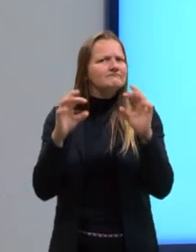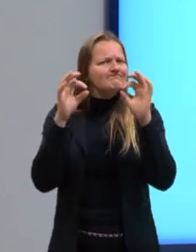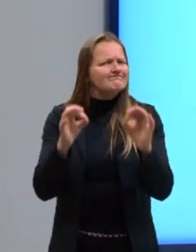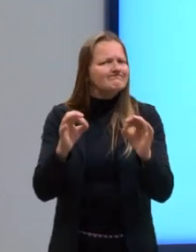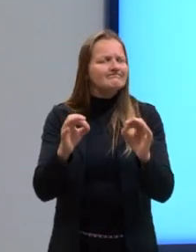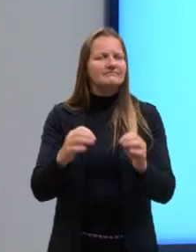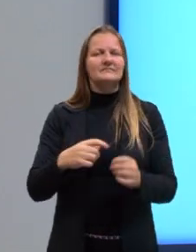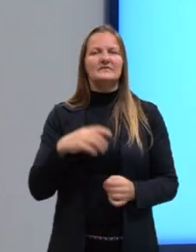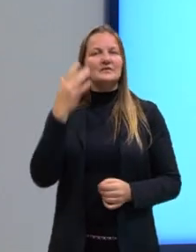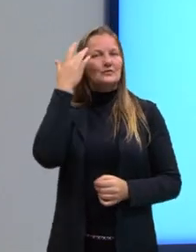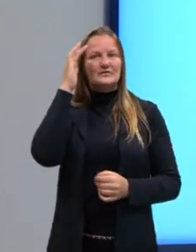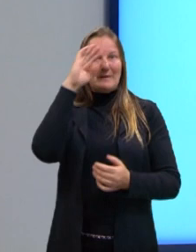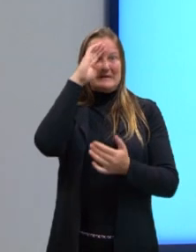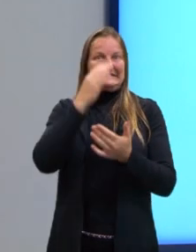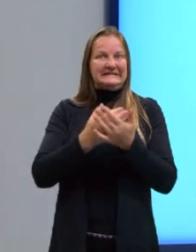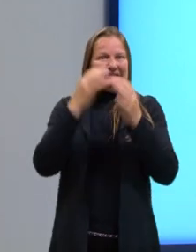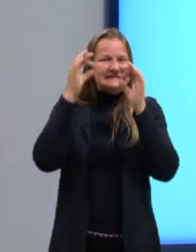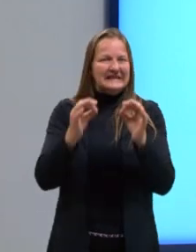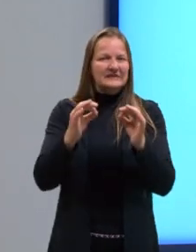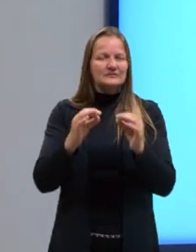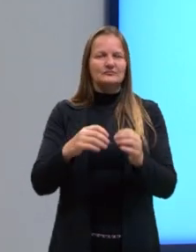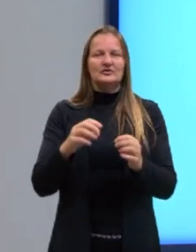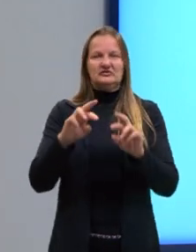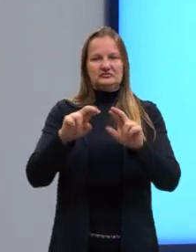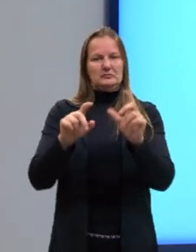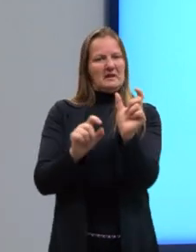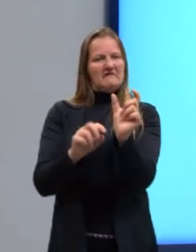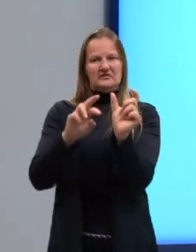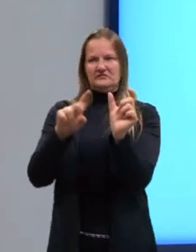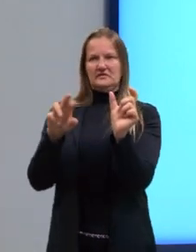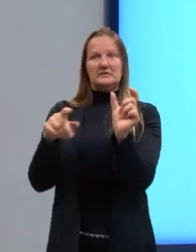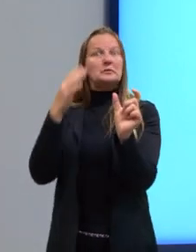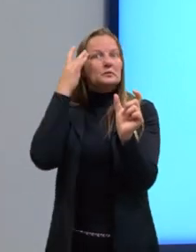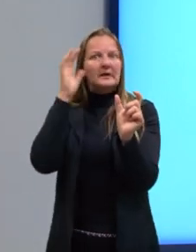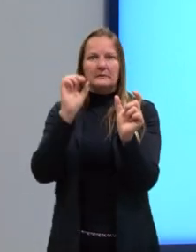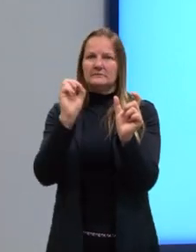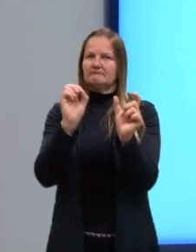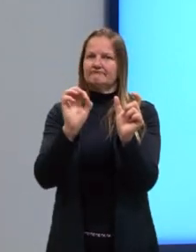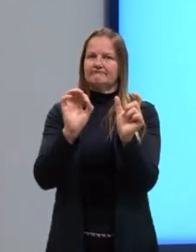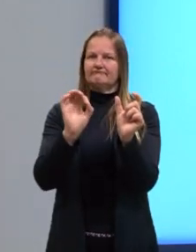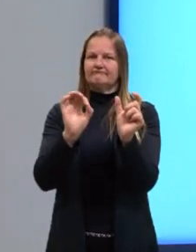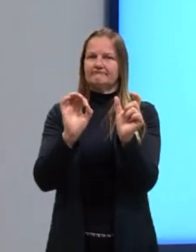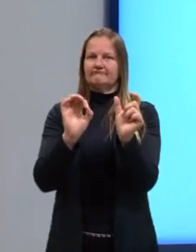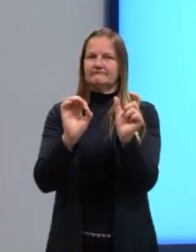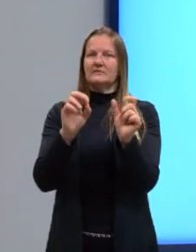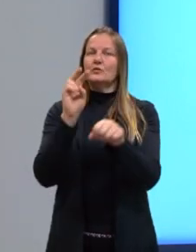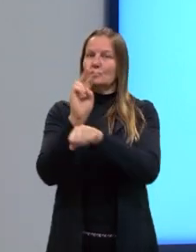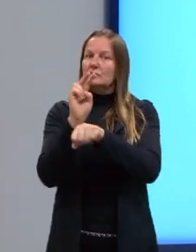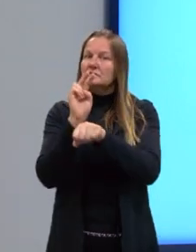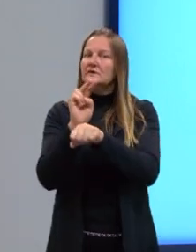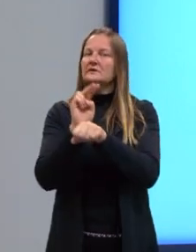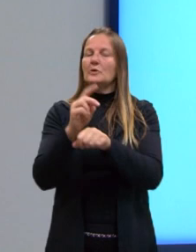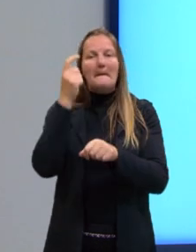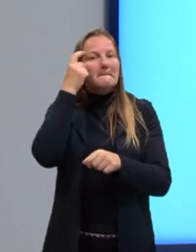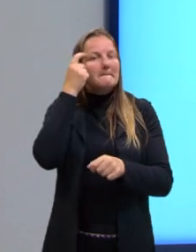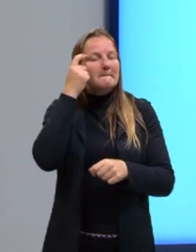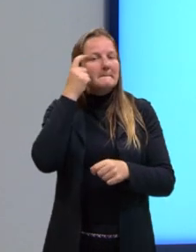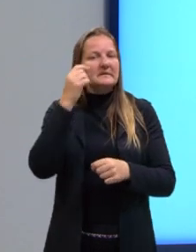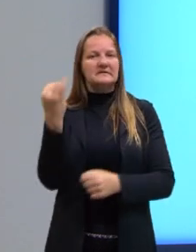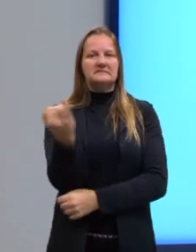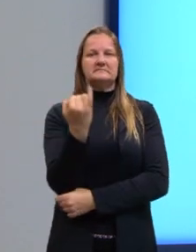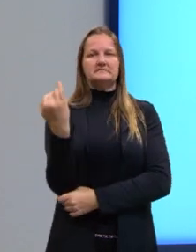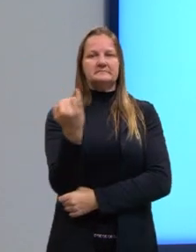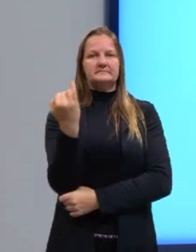que você coloca lá só porque ela é uma palavrinha diferente do seu uso cotidiano e você pensa que isso é o